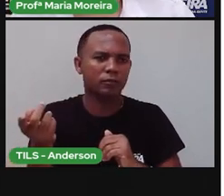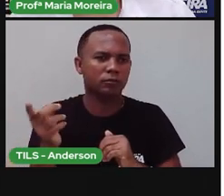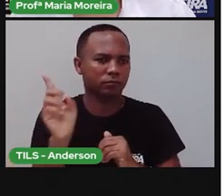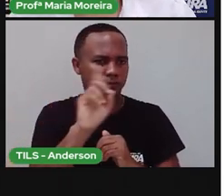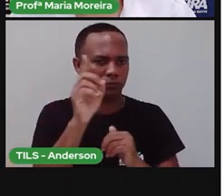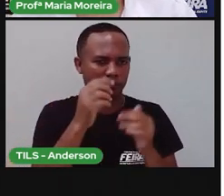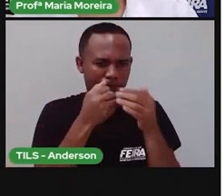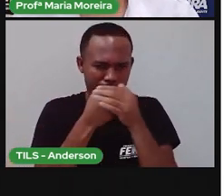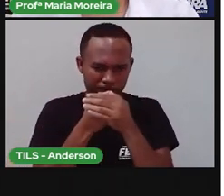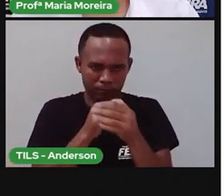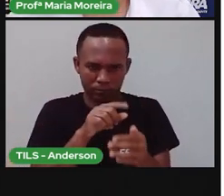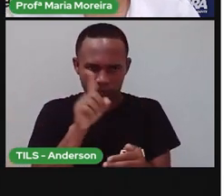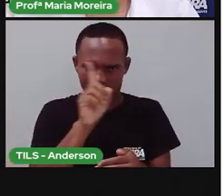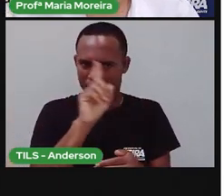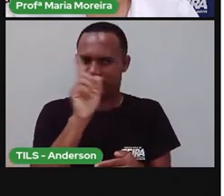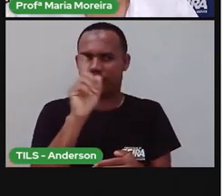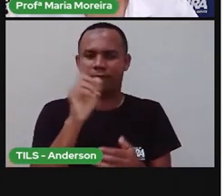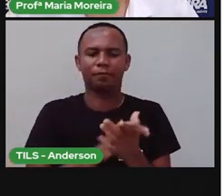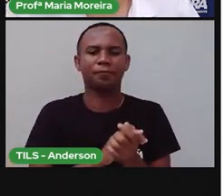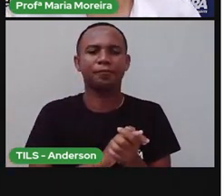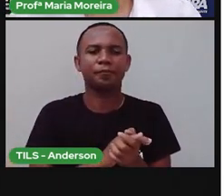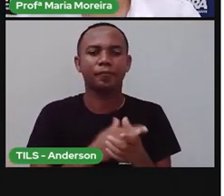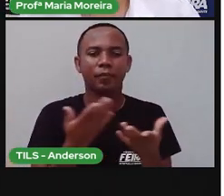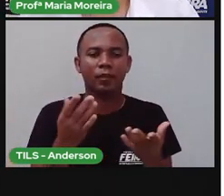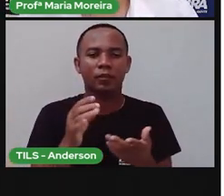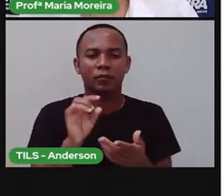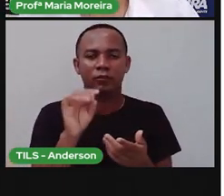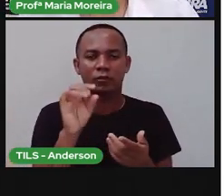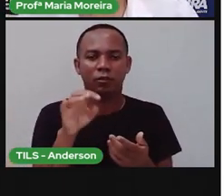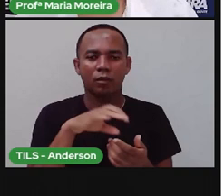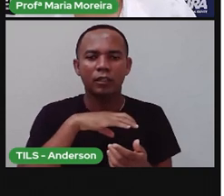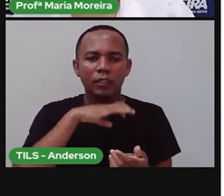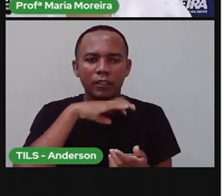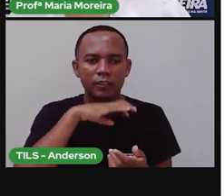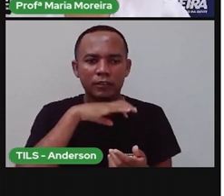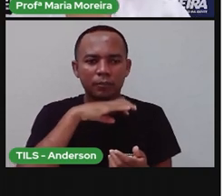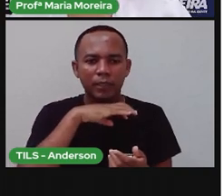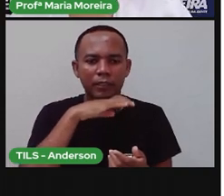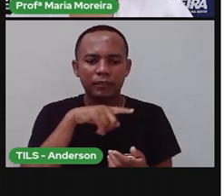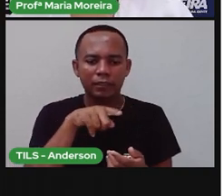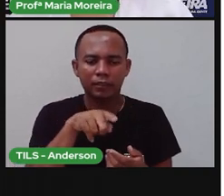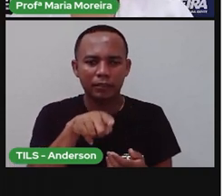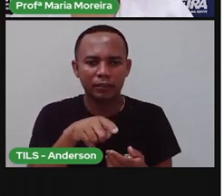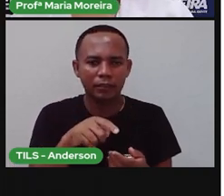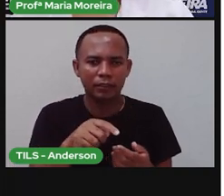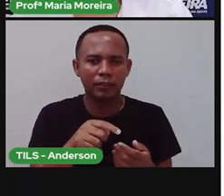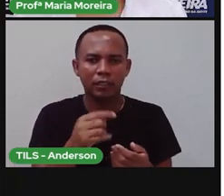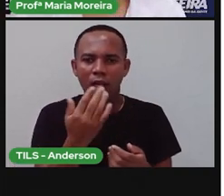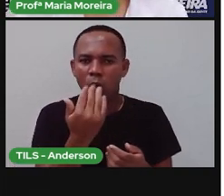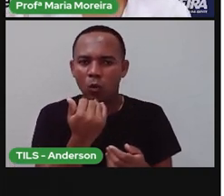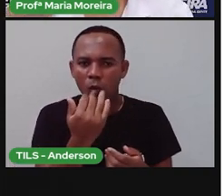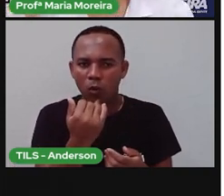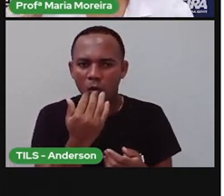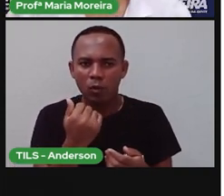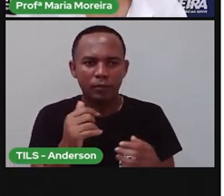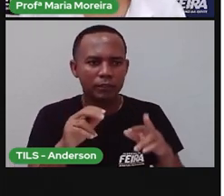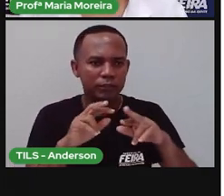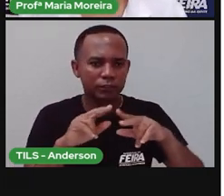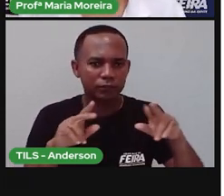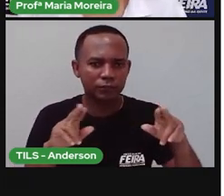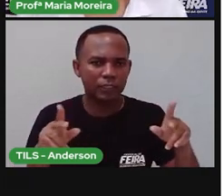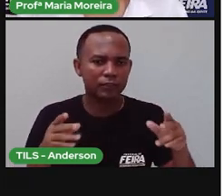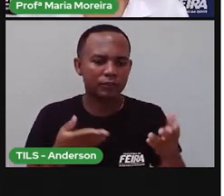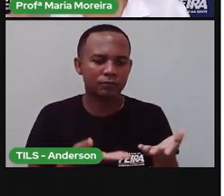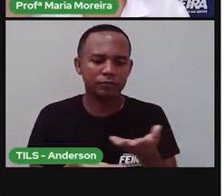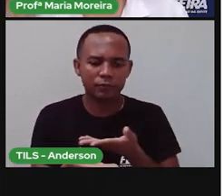tristes, tá? Bom, e também esses animais que ficam ali, eles se alimentam. Não é isso? Então, existem vários tipos de